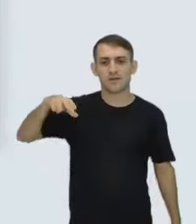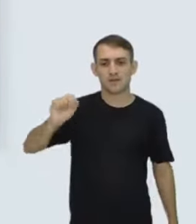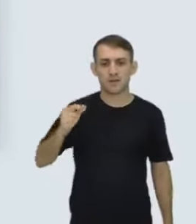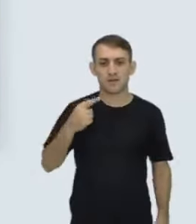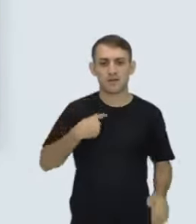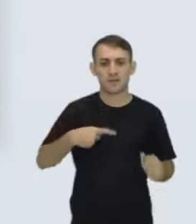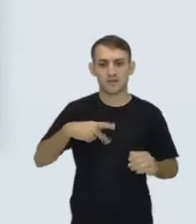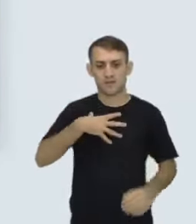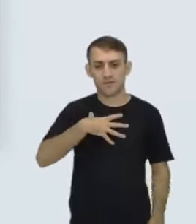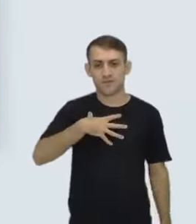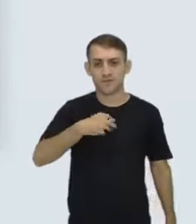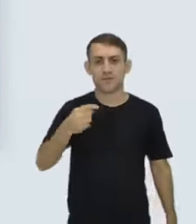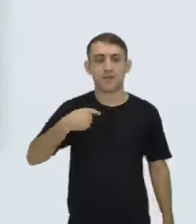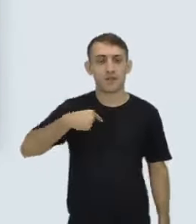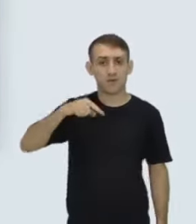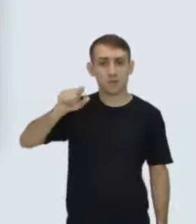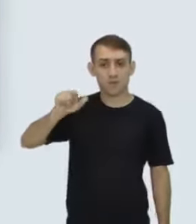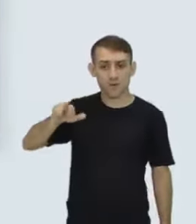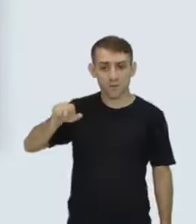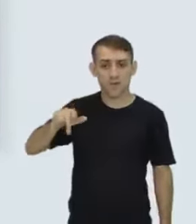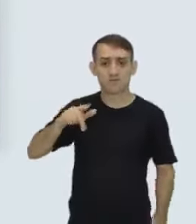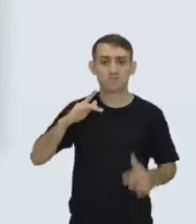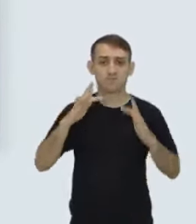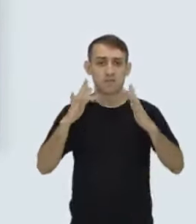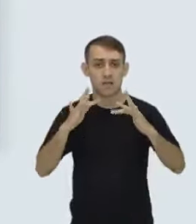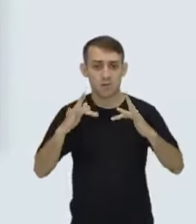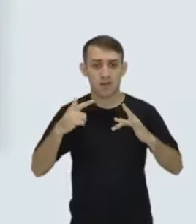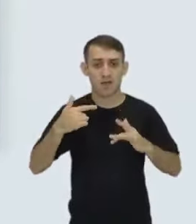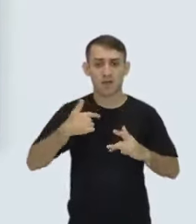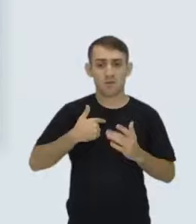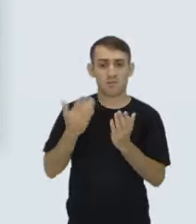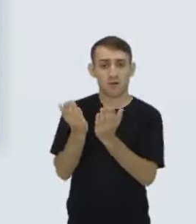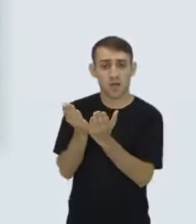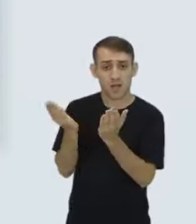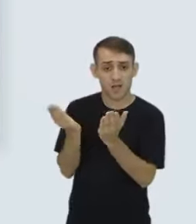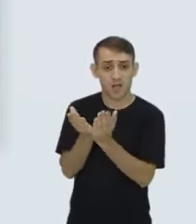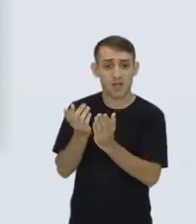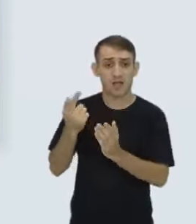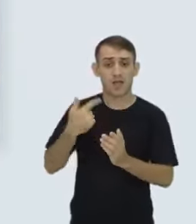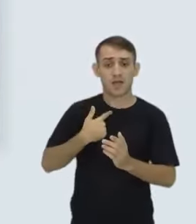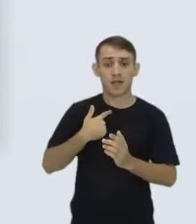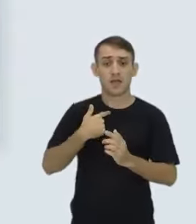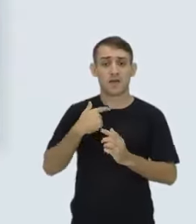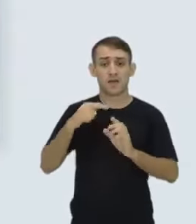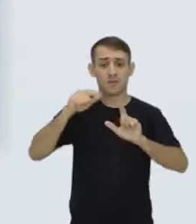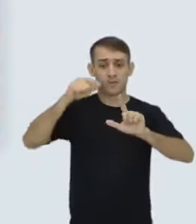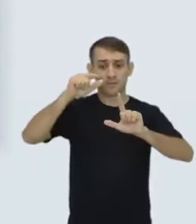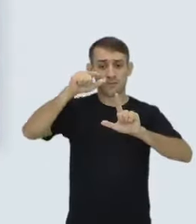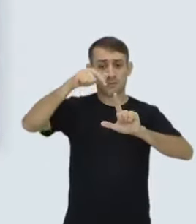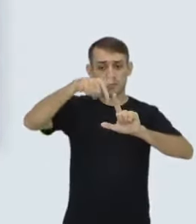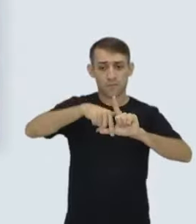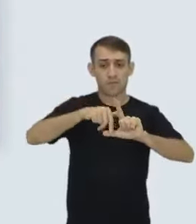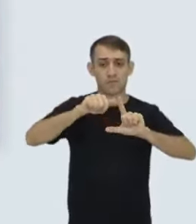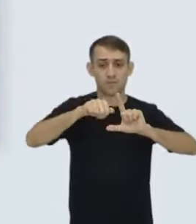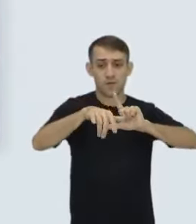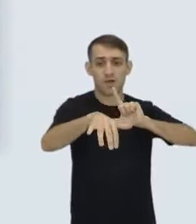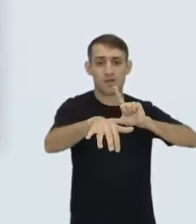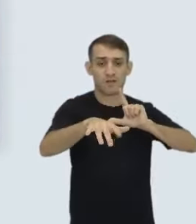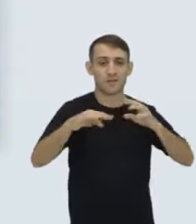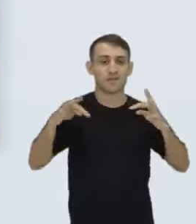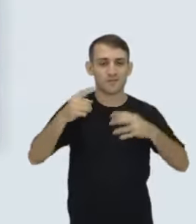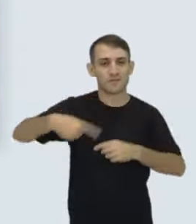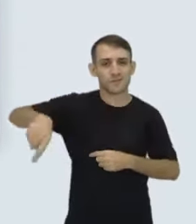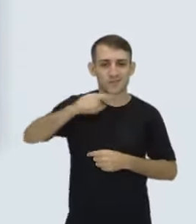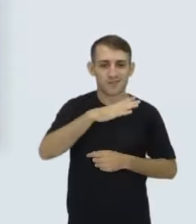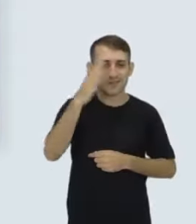eu sou filha, eu sou irmã, eu sou namorada, eu sou cristã, eu sou blogueira, eu sou youtuber. Deu alguns exemplos aqui pra vocês